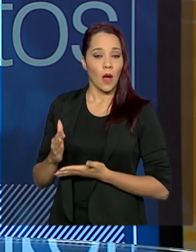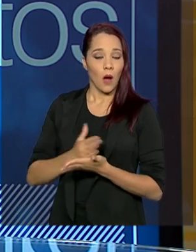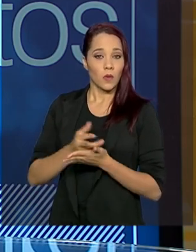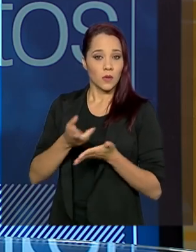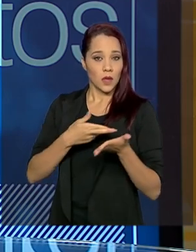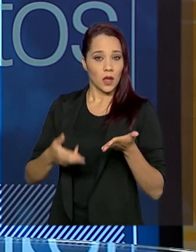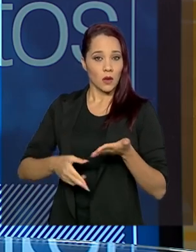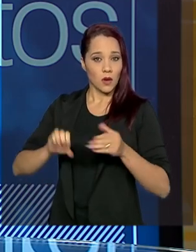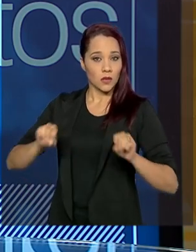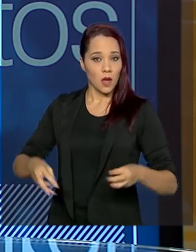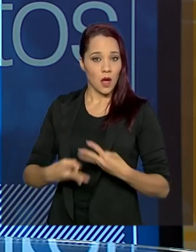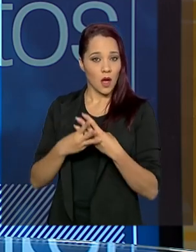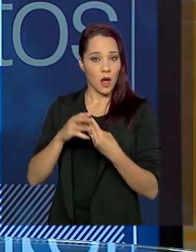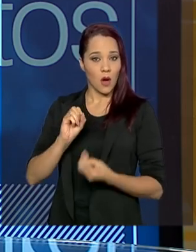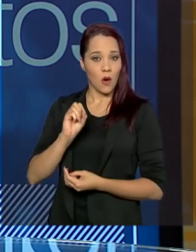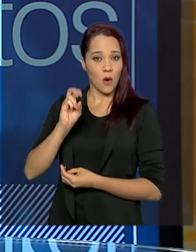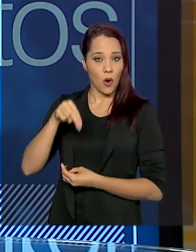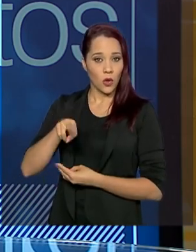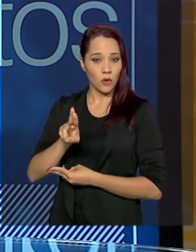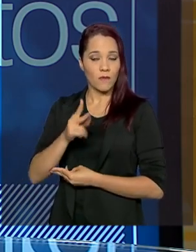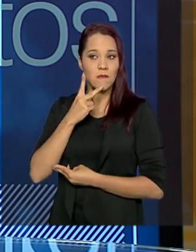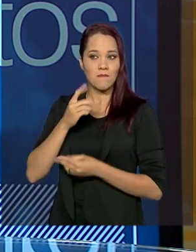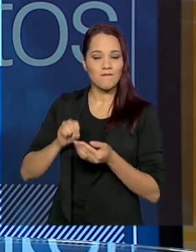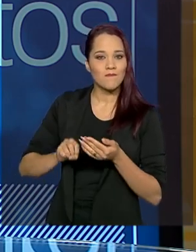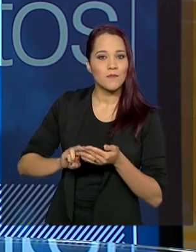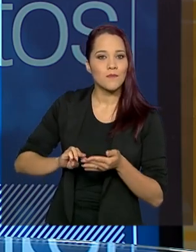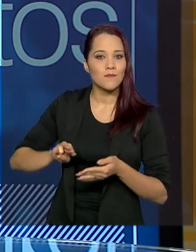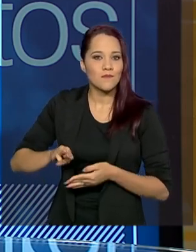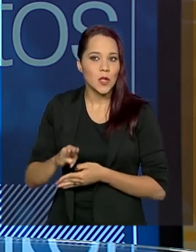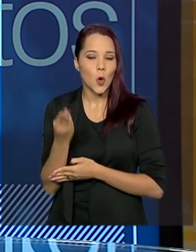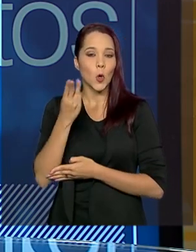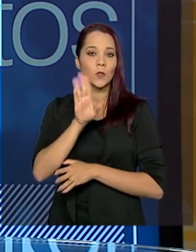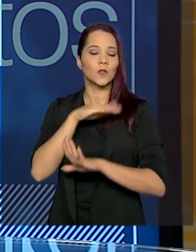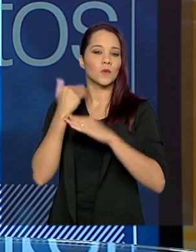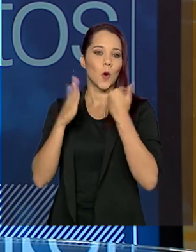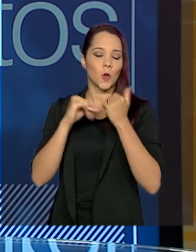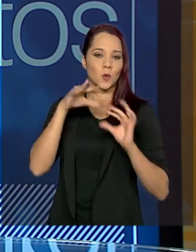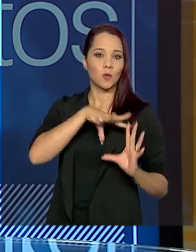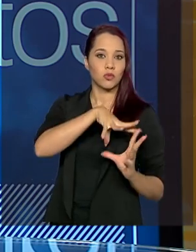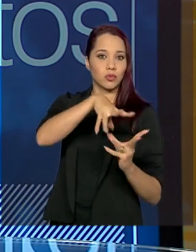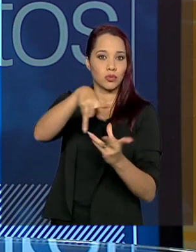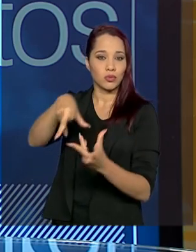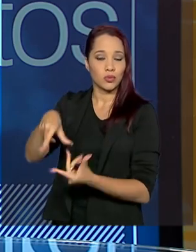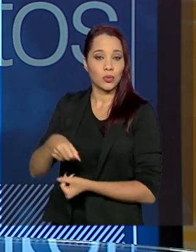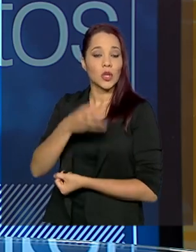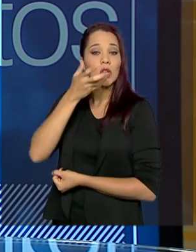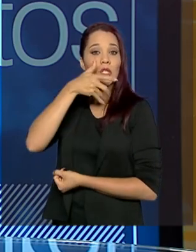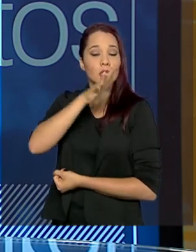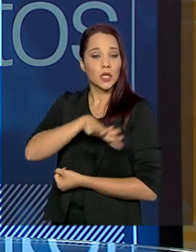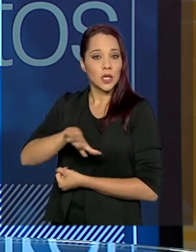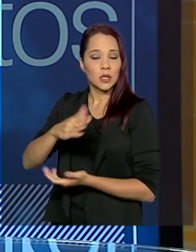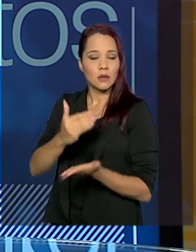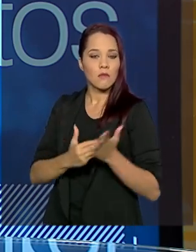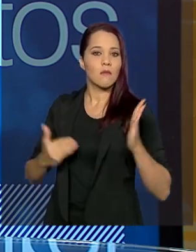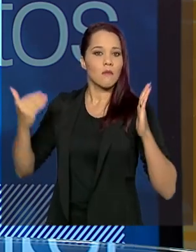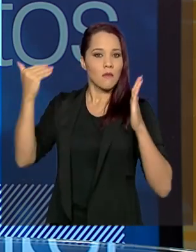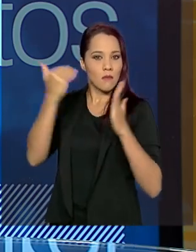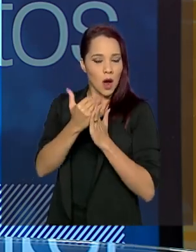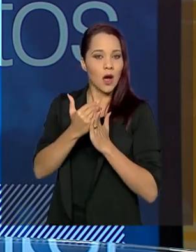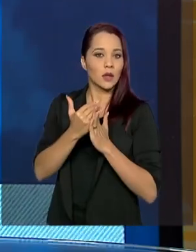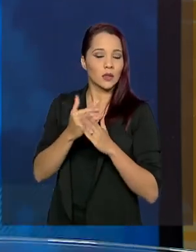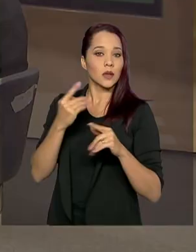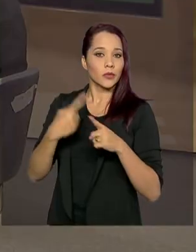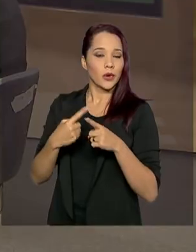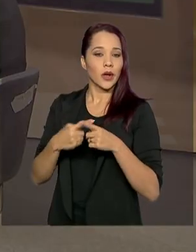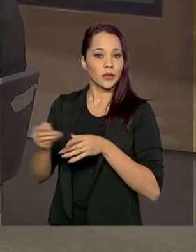relatórios da ONU apontam para algumas milhões de mortes no mundo inteiro, de crianças a mais, em